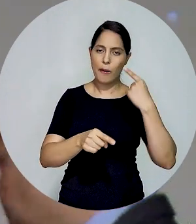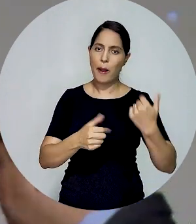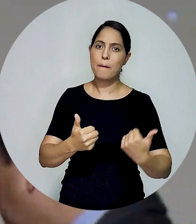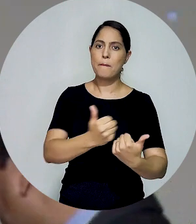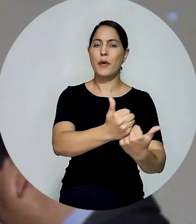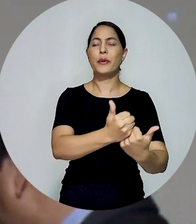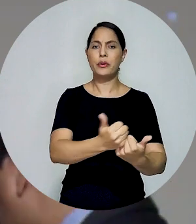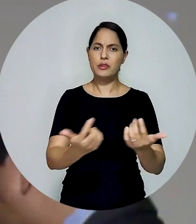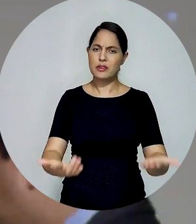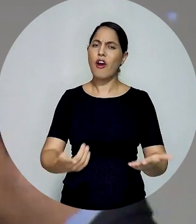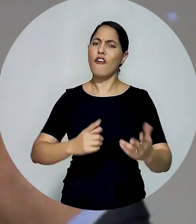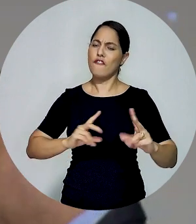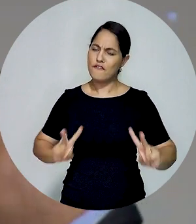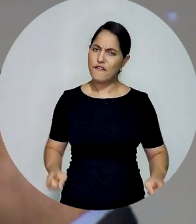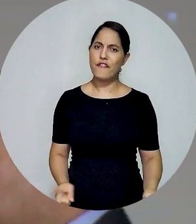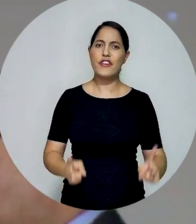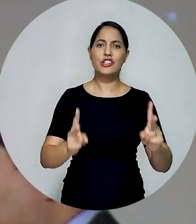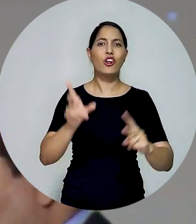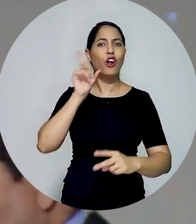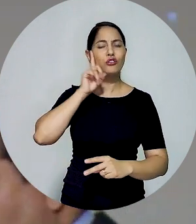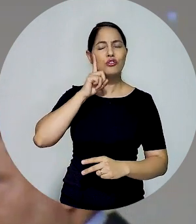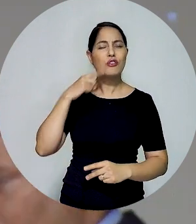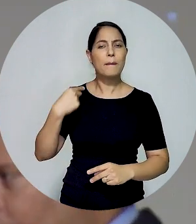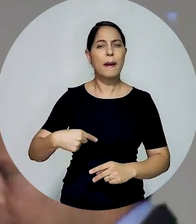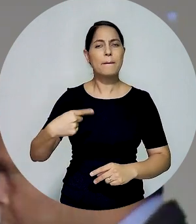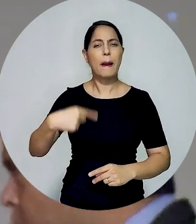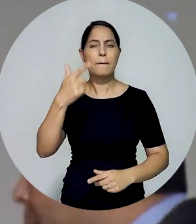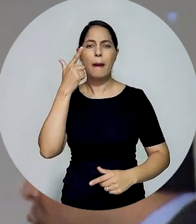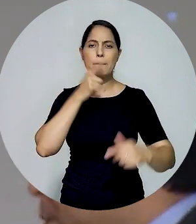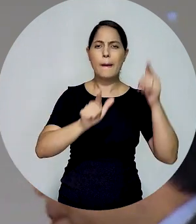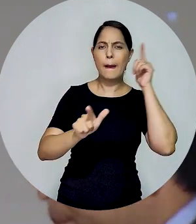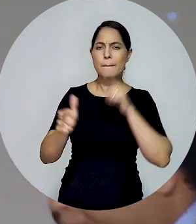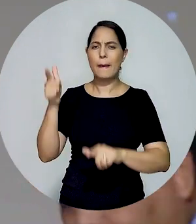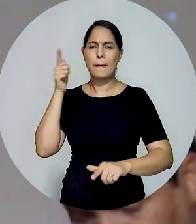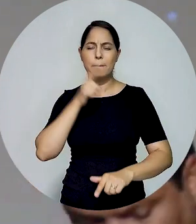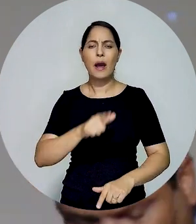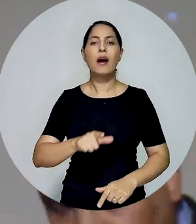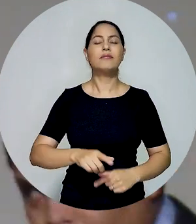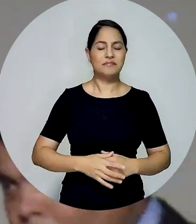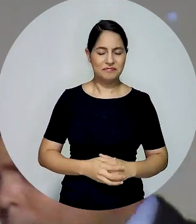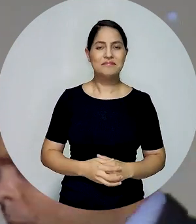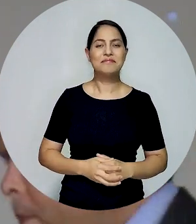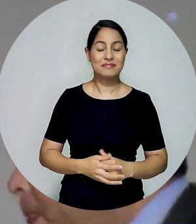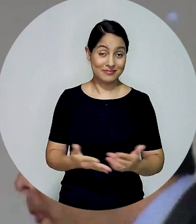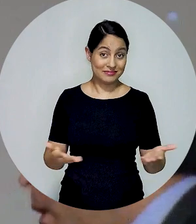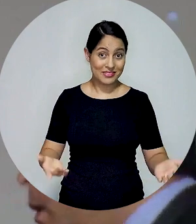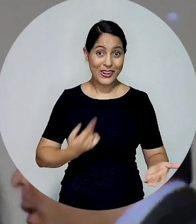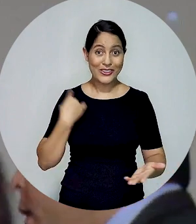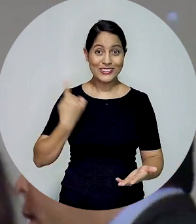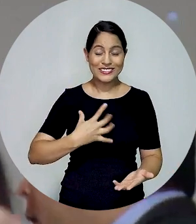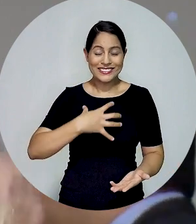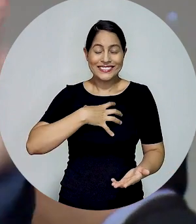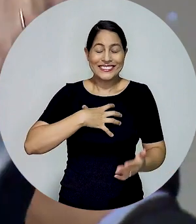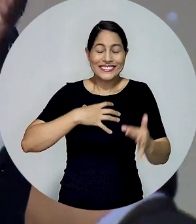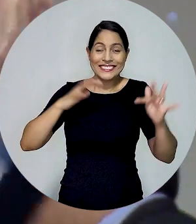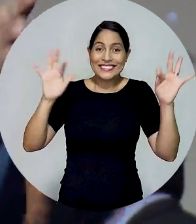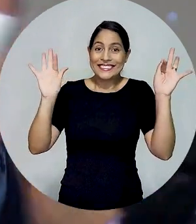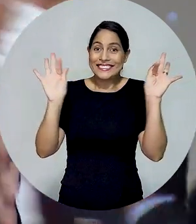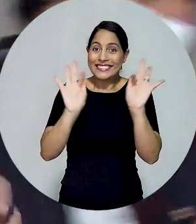advocacia, fazendo, acumulando uma vitória por dia, uma conquista por dia. E assim,